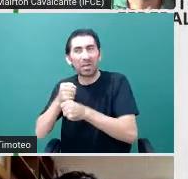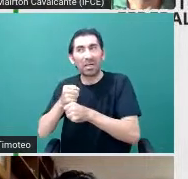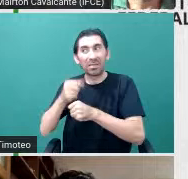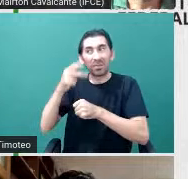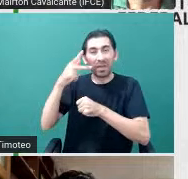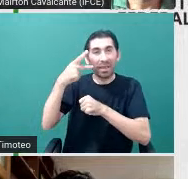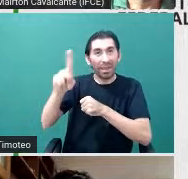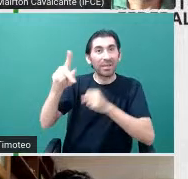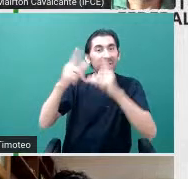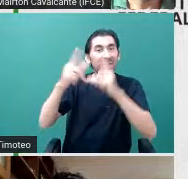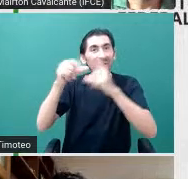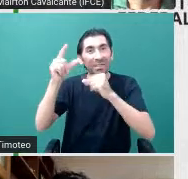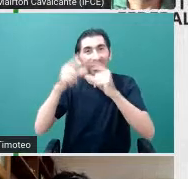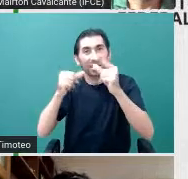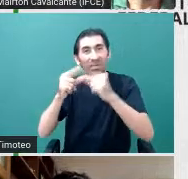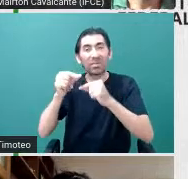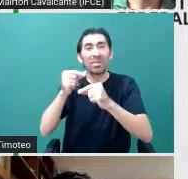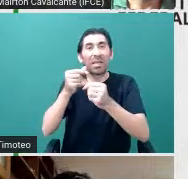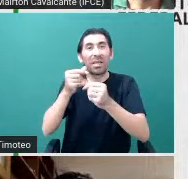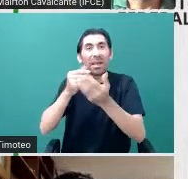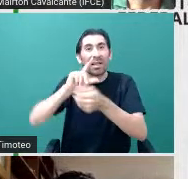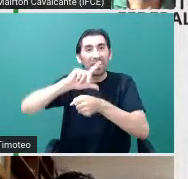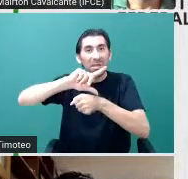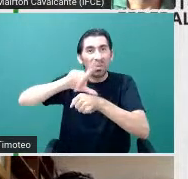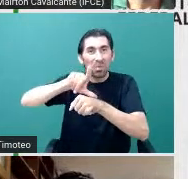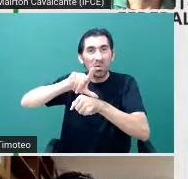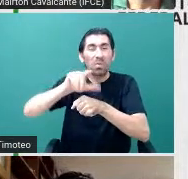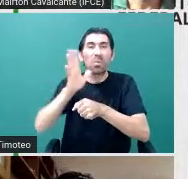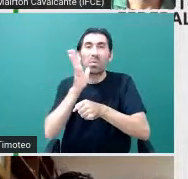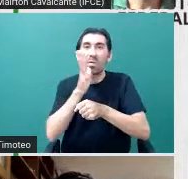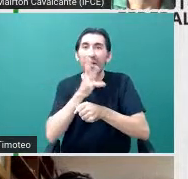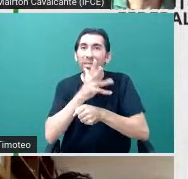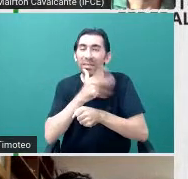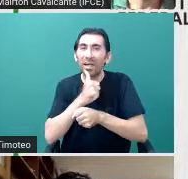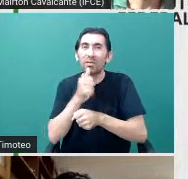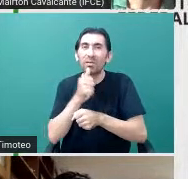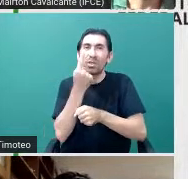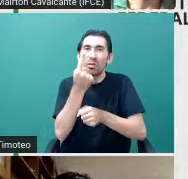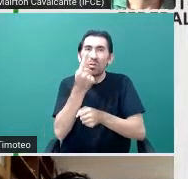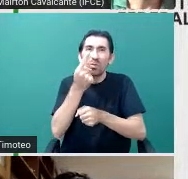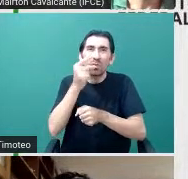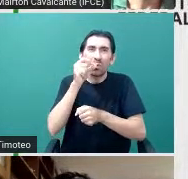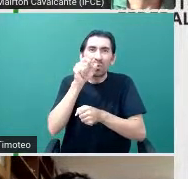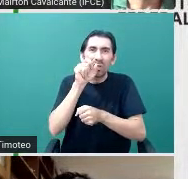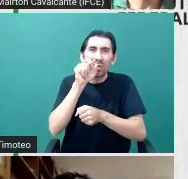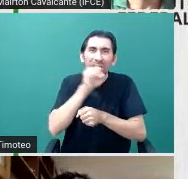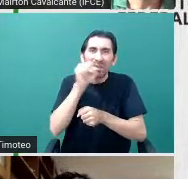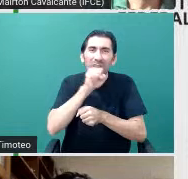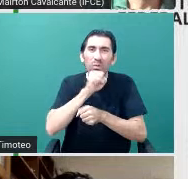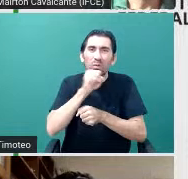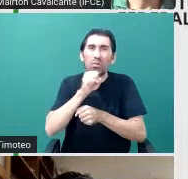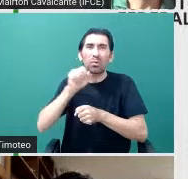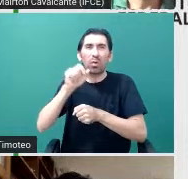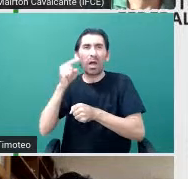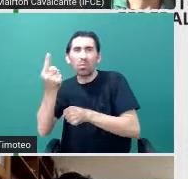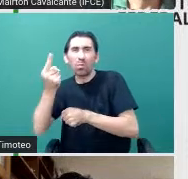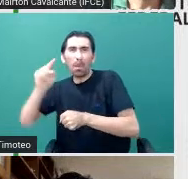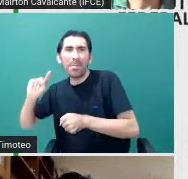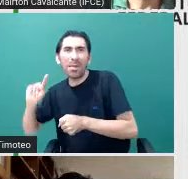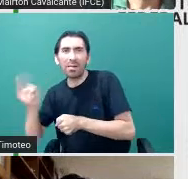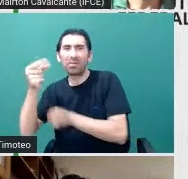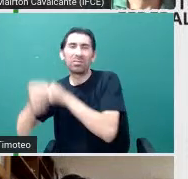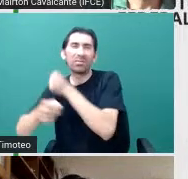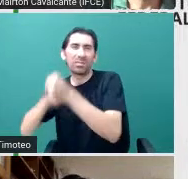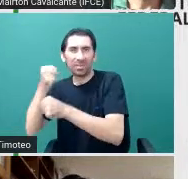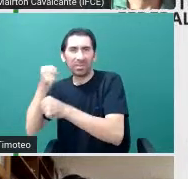cada 100 milhões de anos. Então é um relógio extremamente preciso, tão preciso quanto os melhores que se faz em